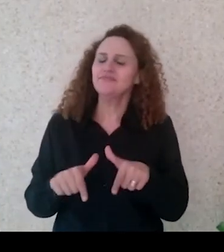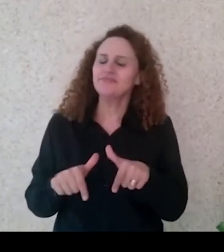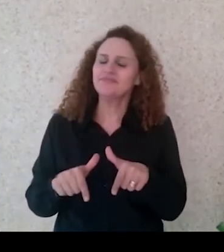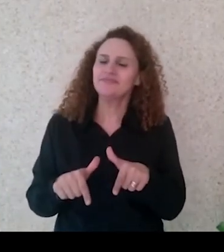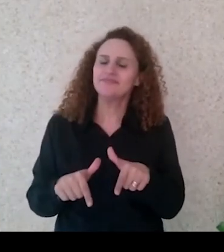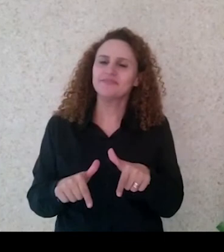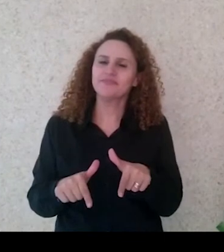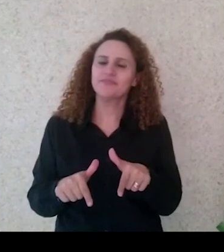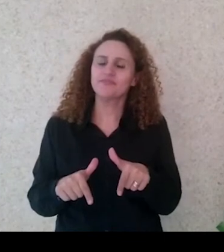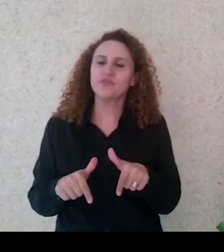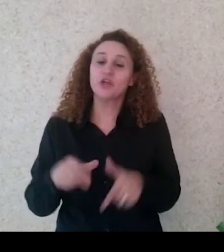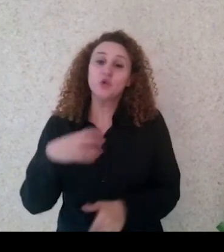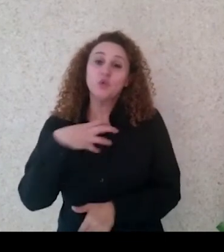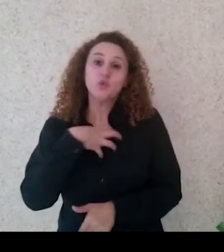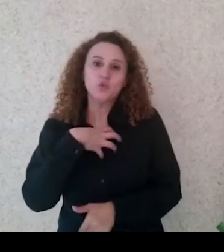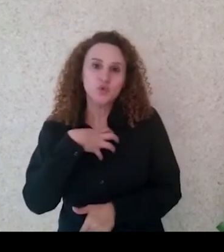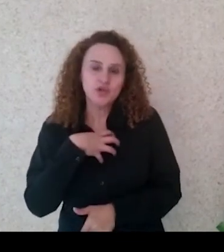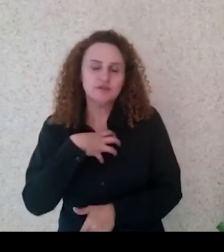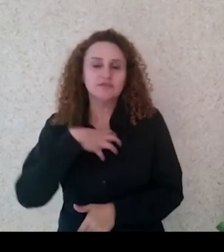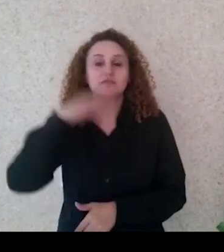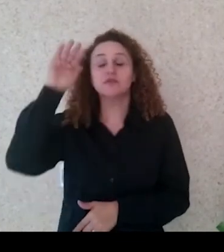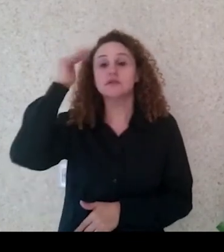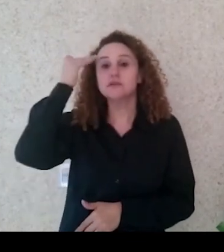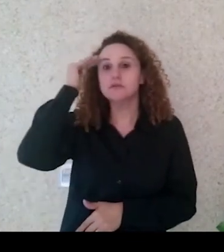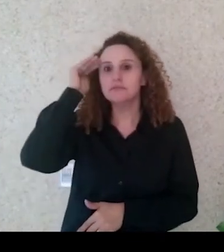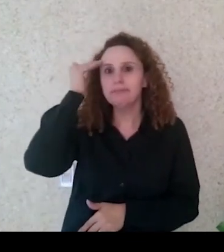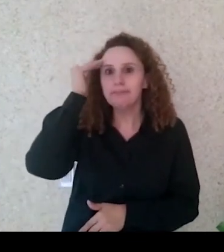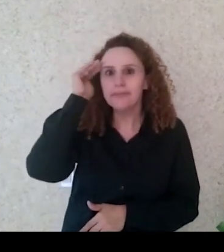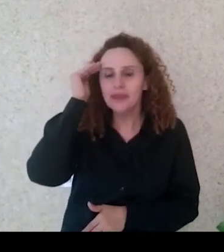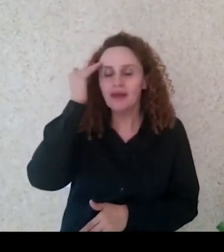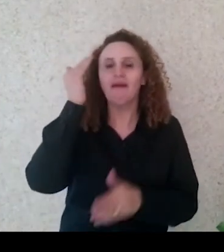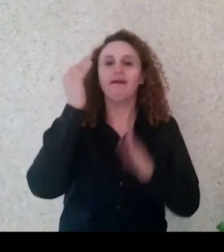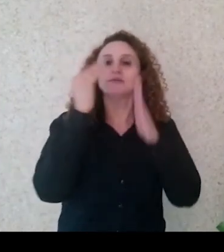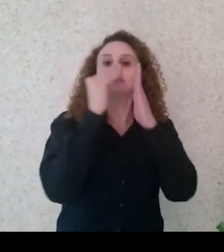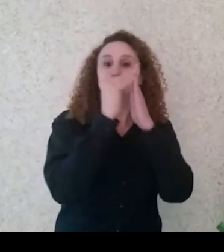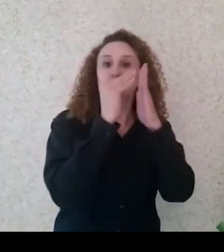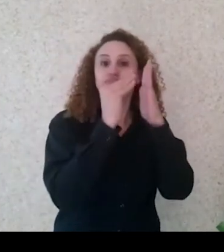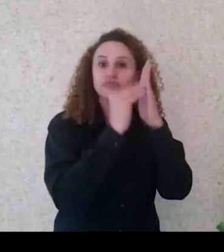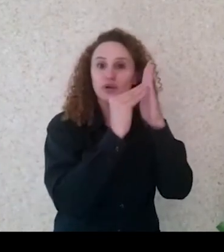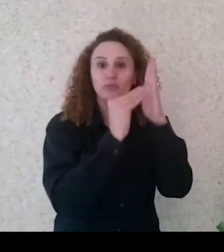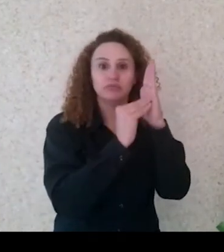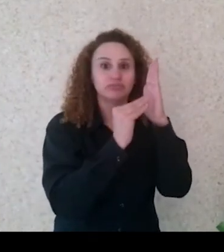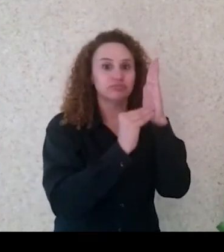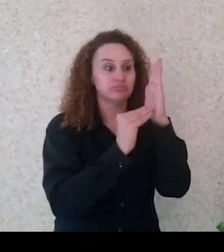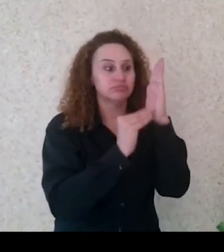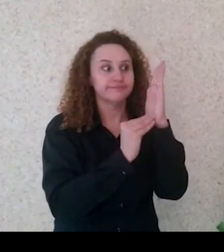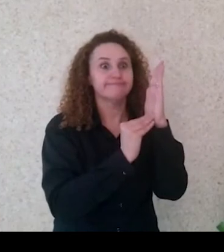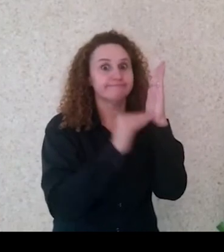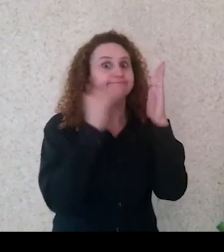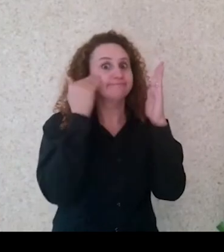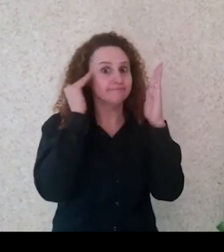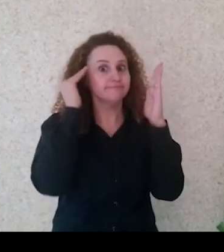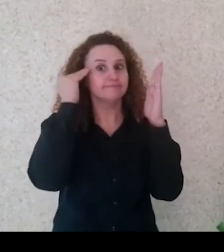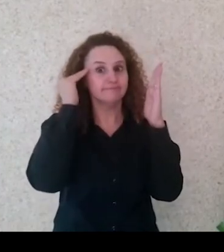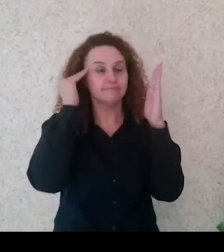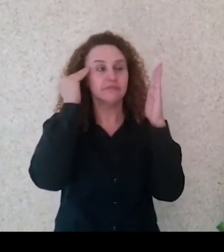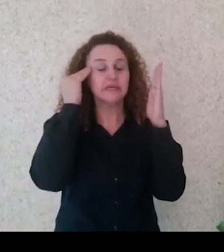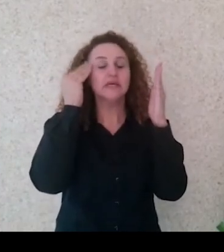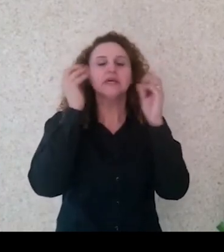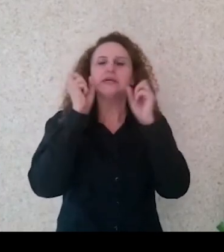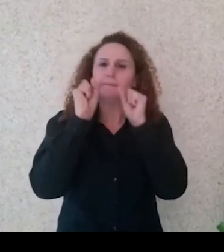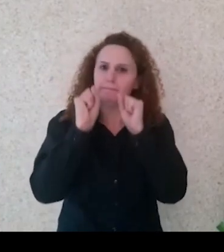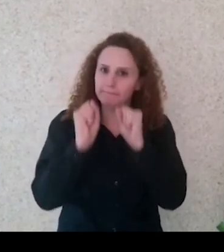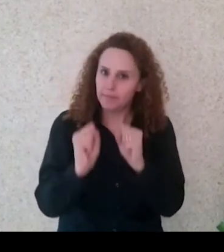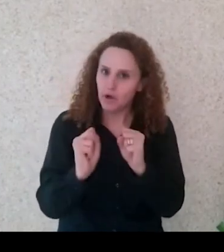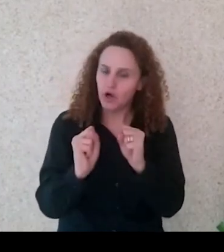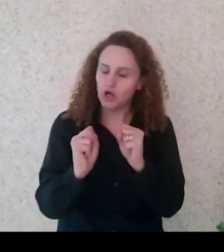que vocês compreendam o conteúdo e vocês podem, assim